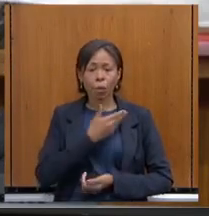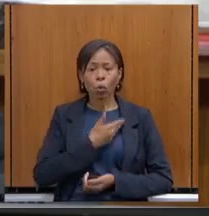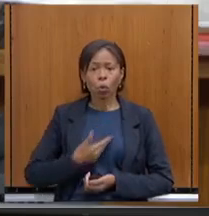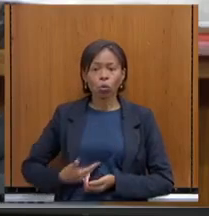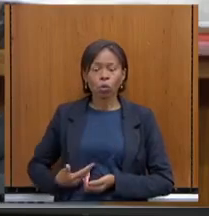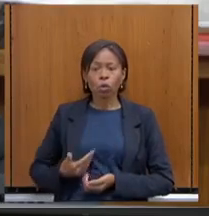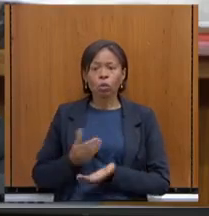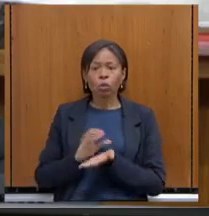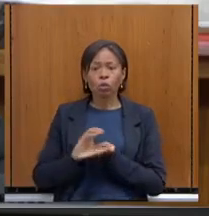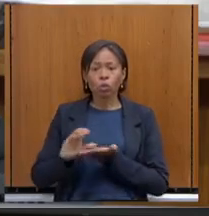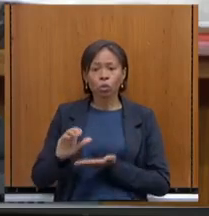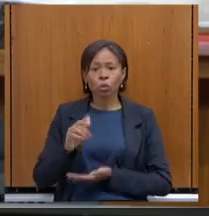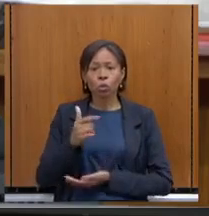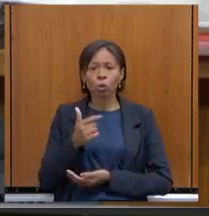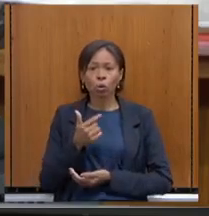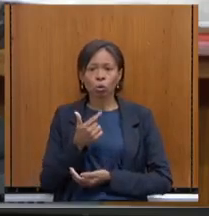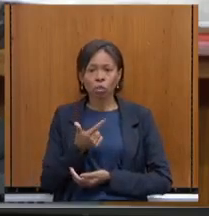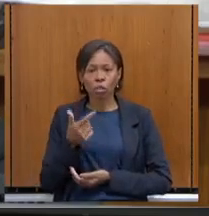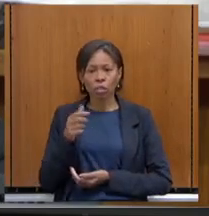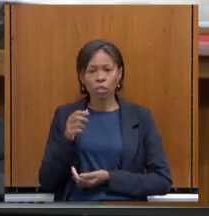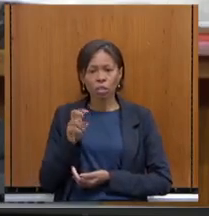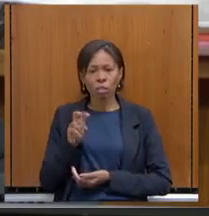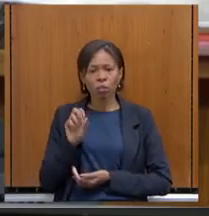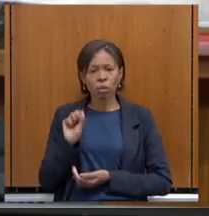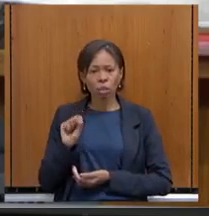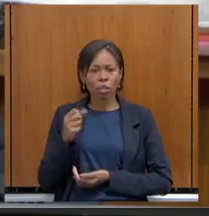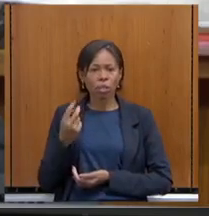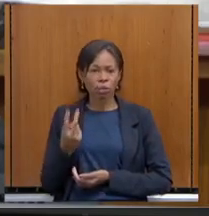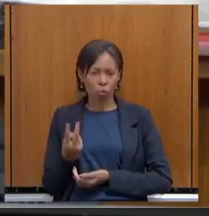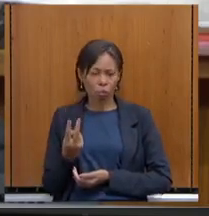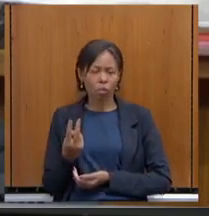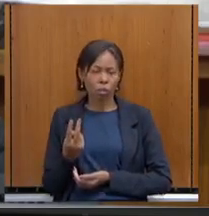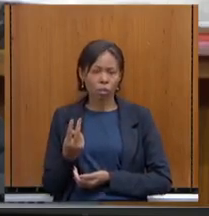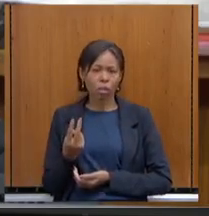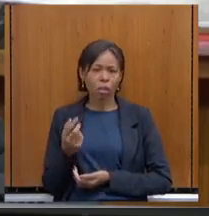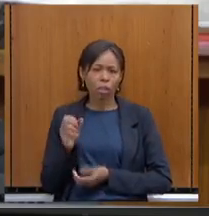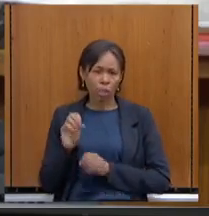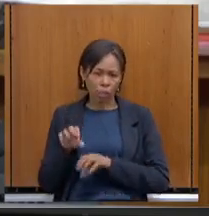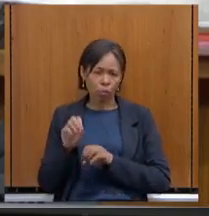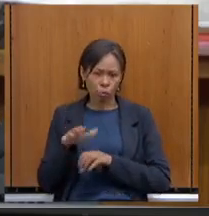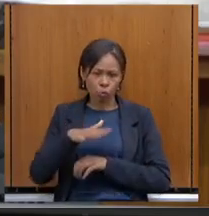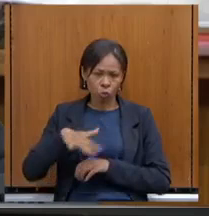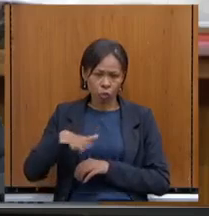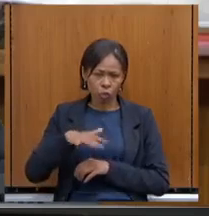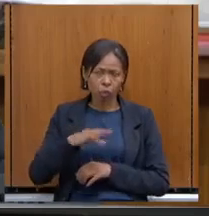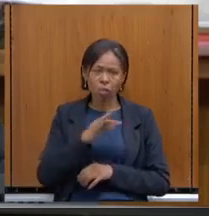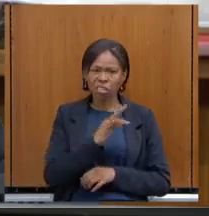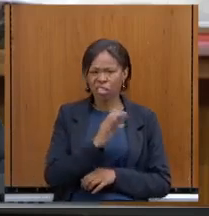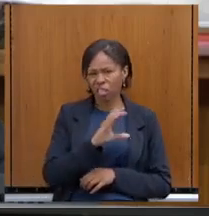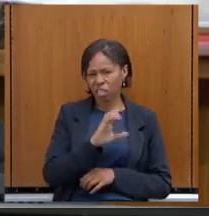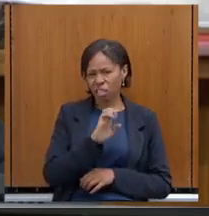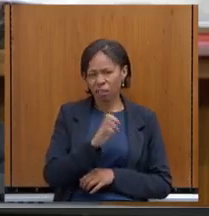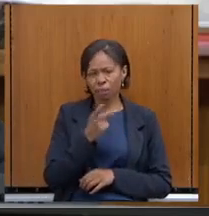,32% em educação em 2020, e, segundo o TCE, ele descumpre, porque ele